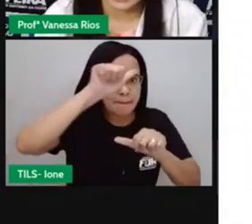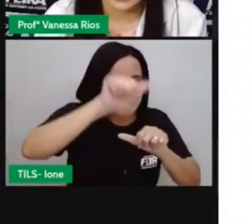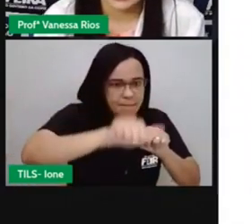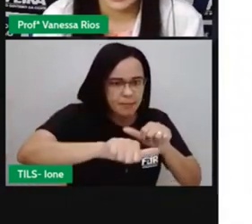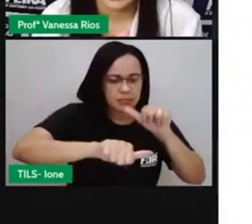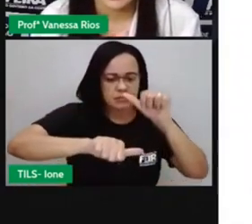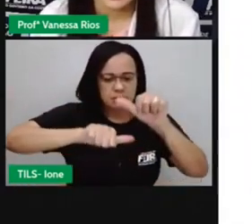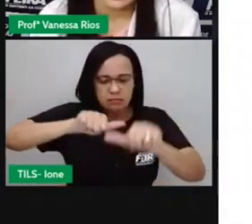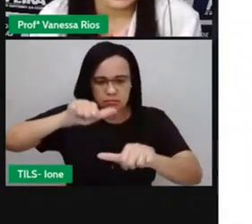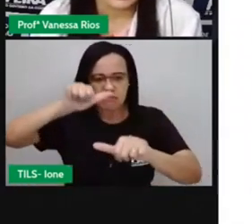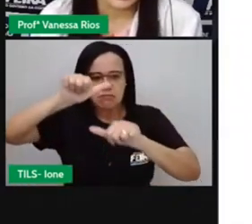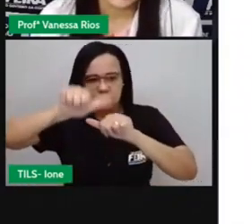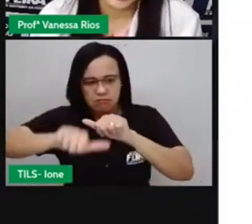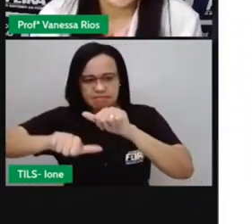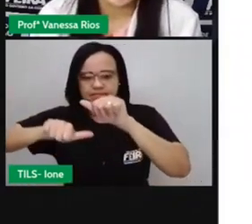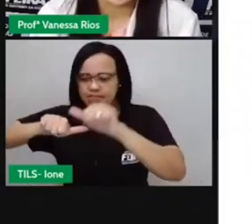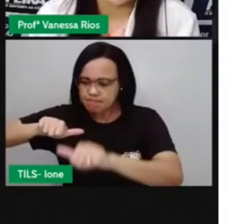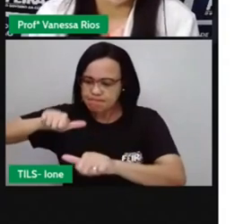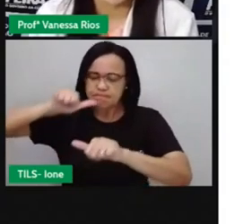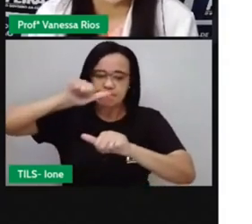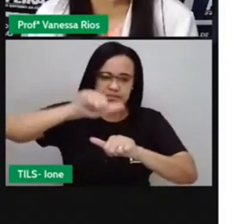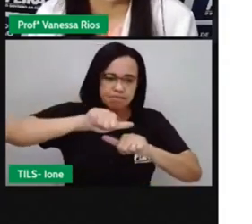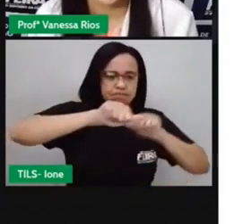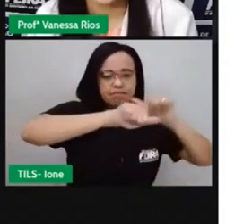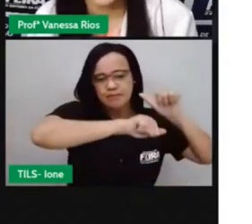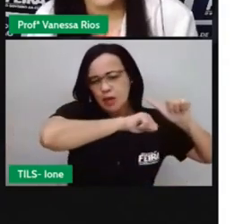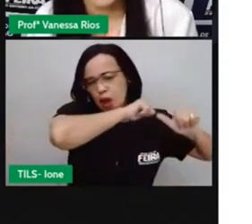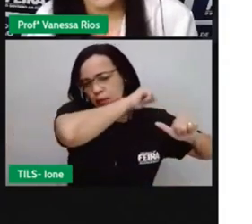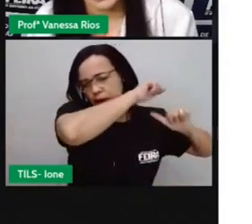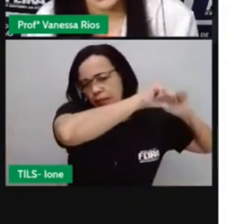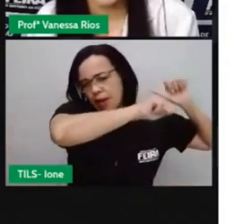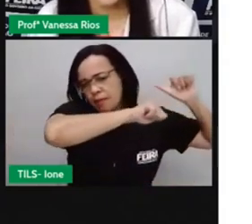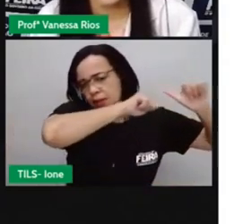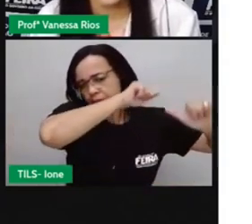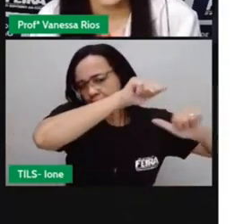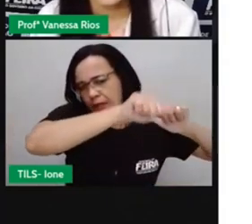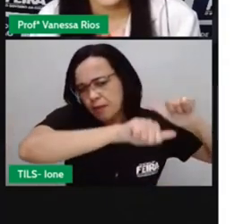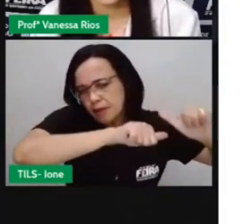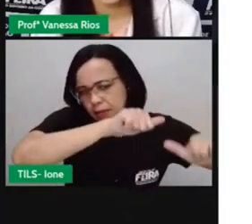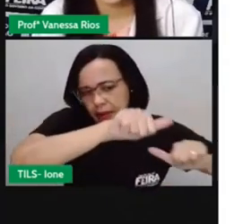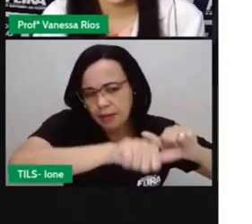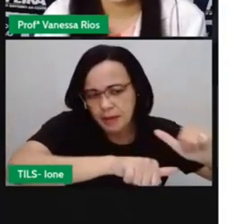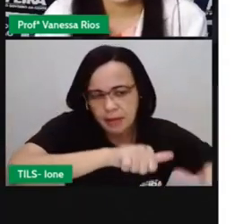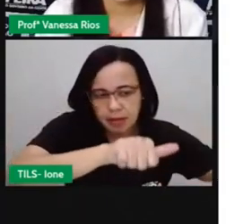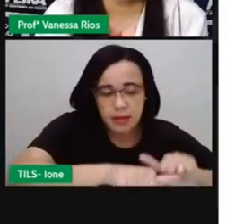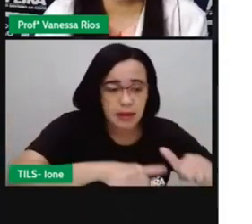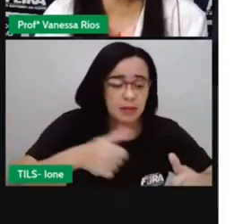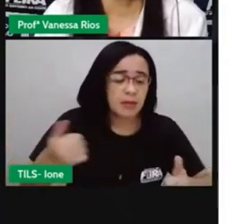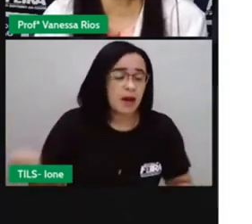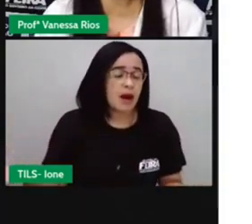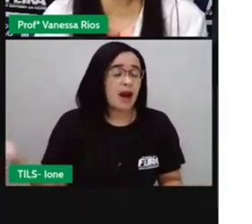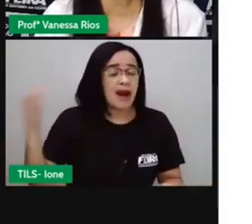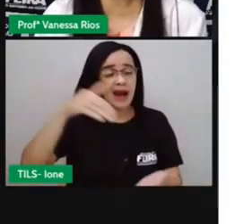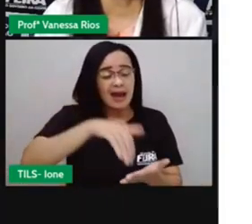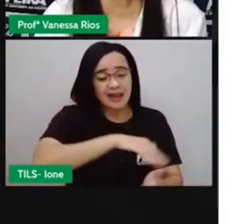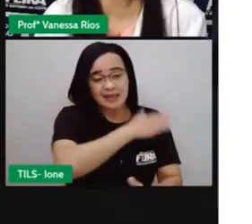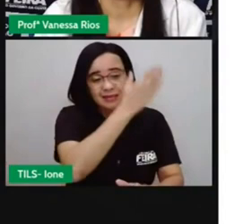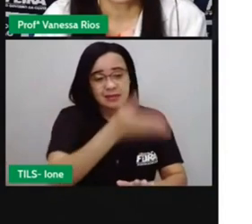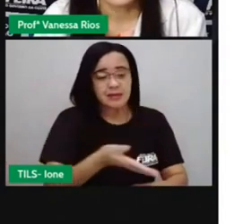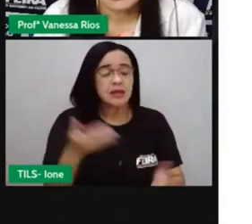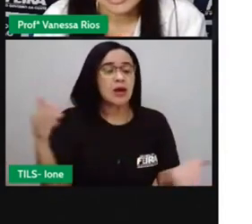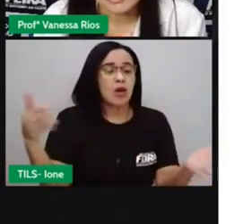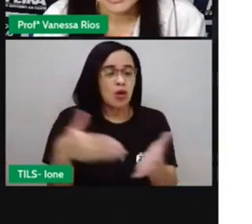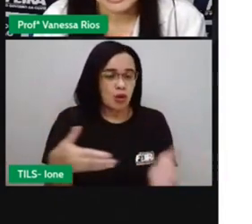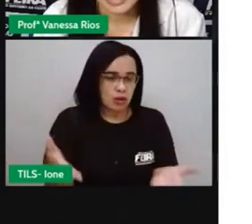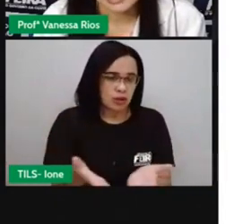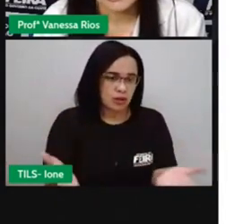a votar, né. Existia aí a questão de que as mulheres não votavam, que as pessoas que tinham um poder, uma renda